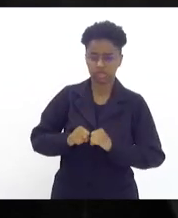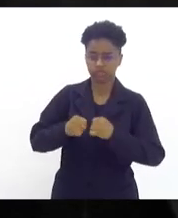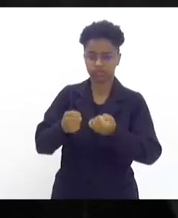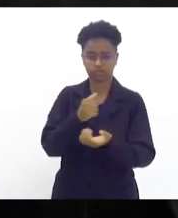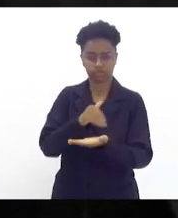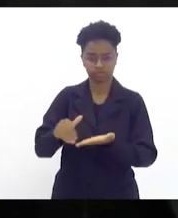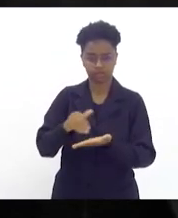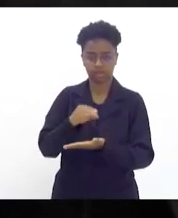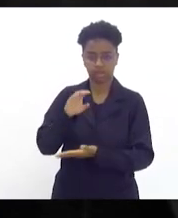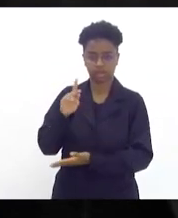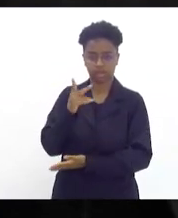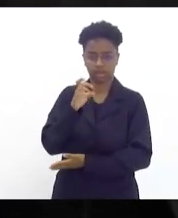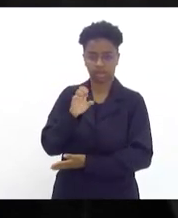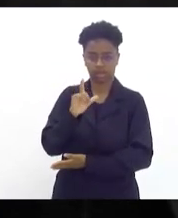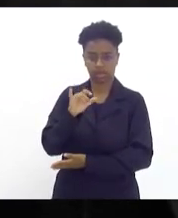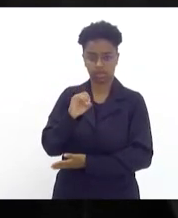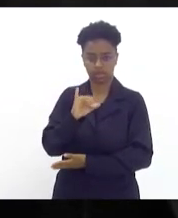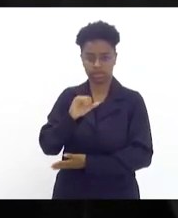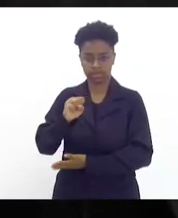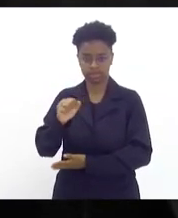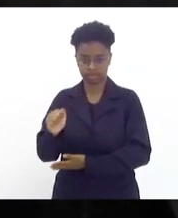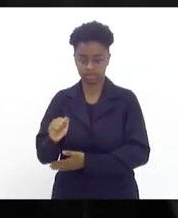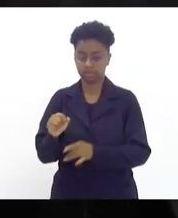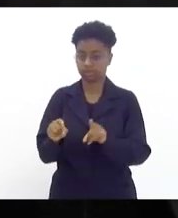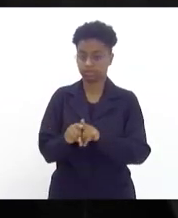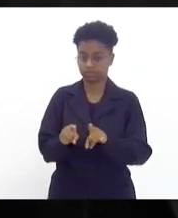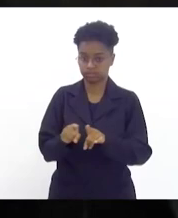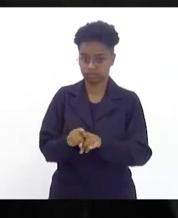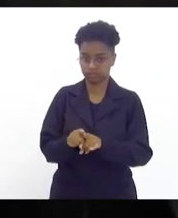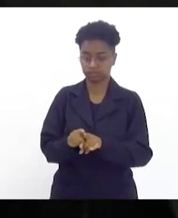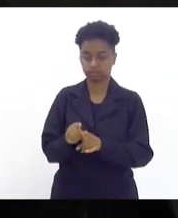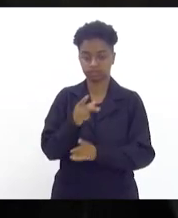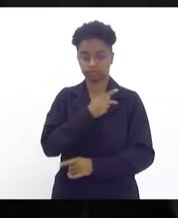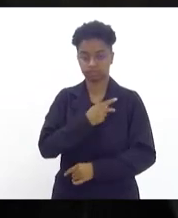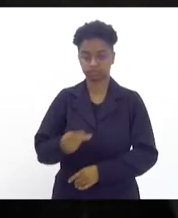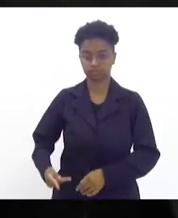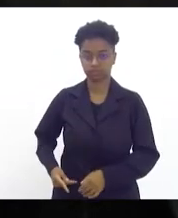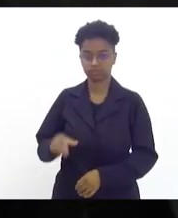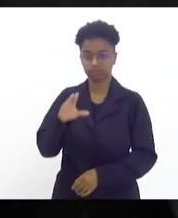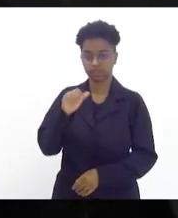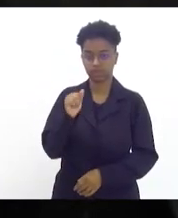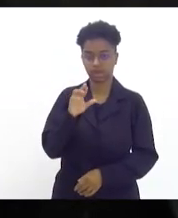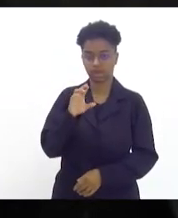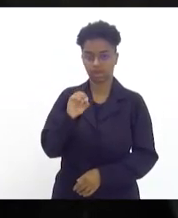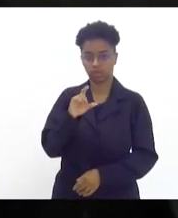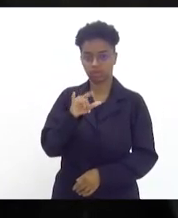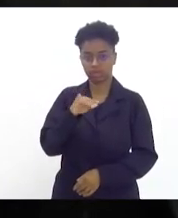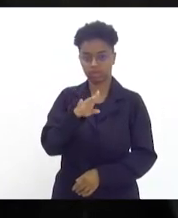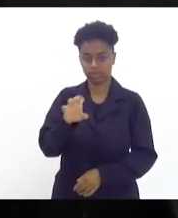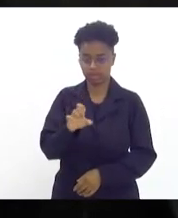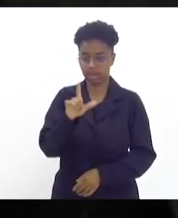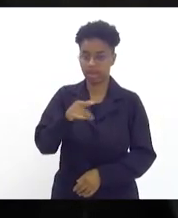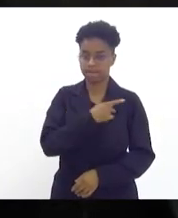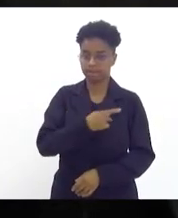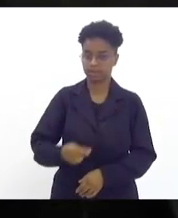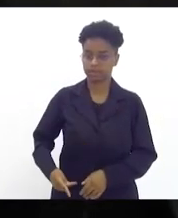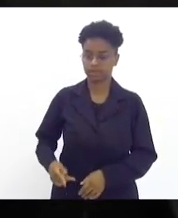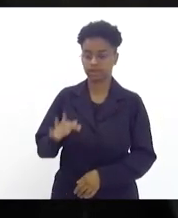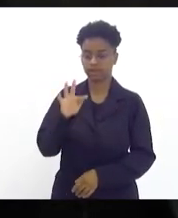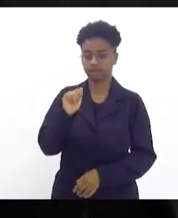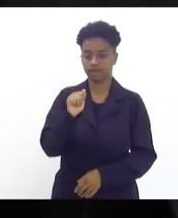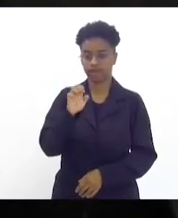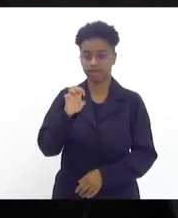secretária Heloísa Aguiar assim como também da Presidente Caroline que é a Presidente da FAETEC